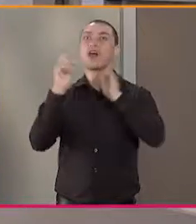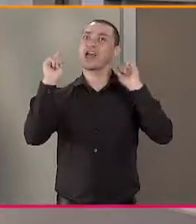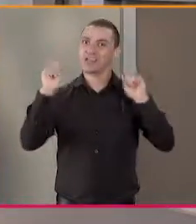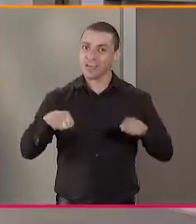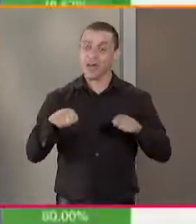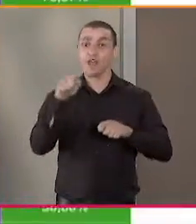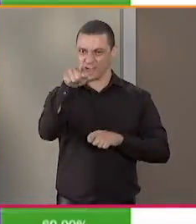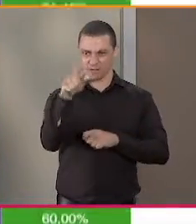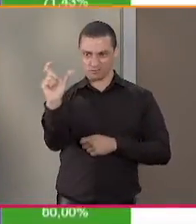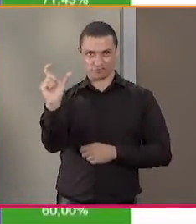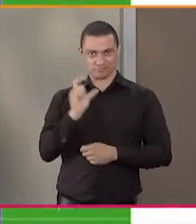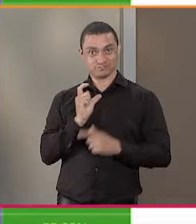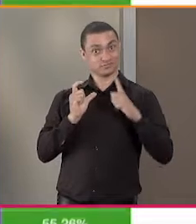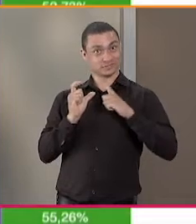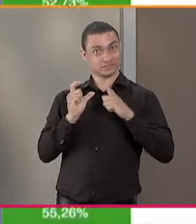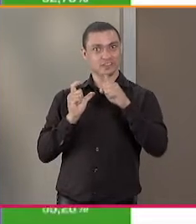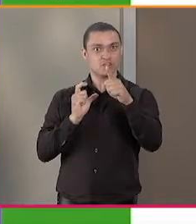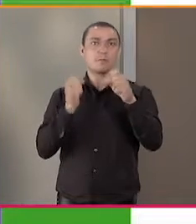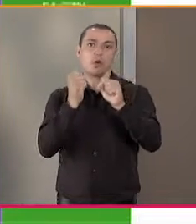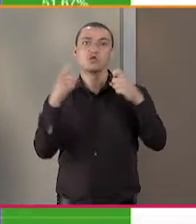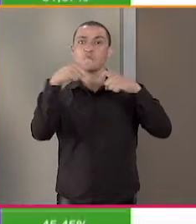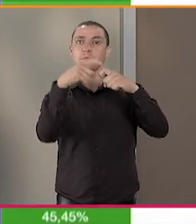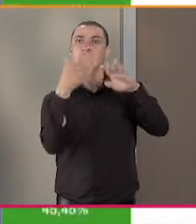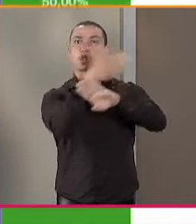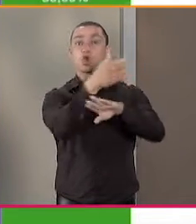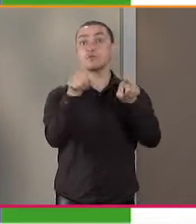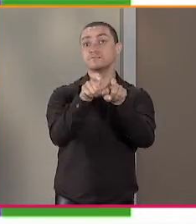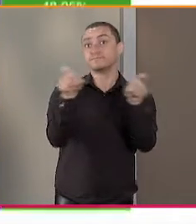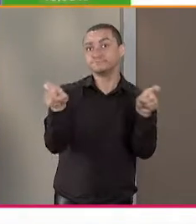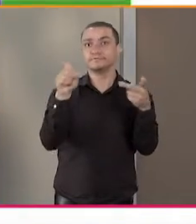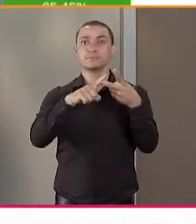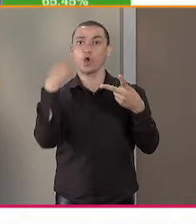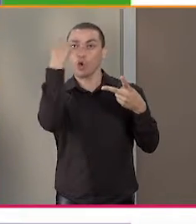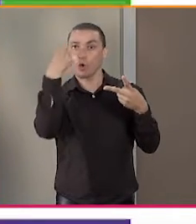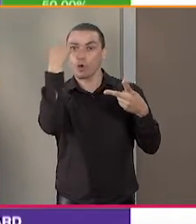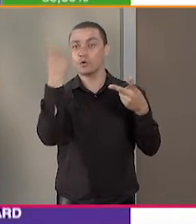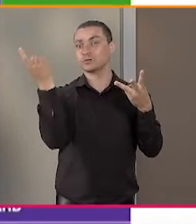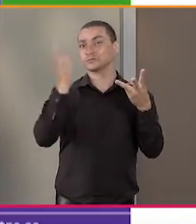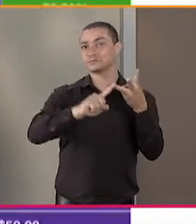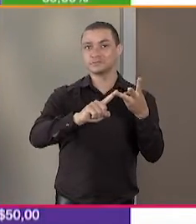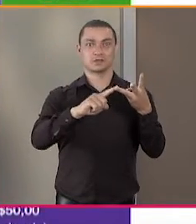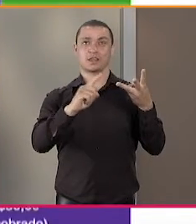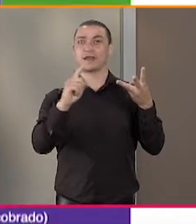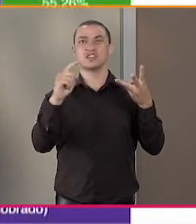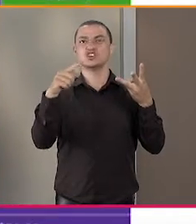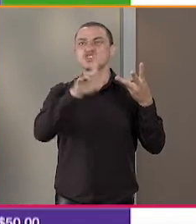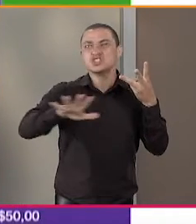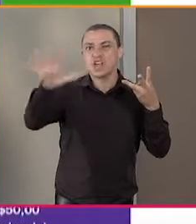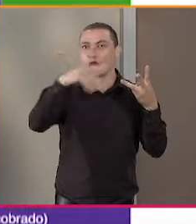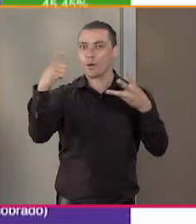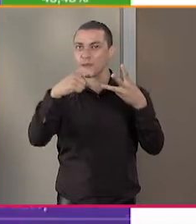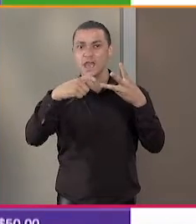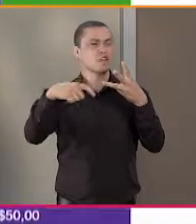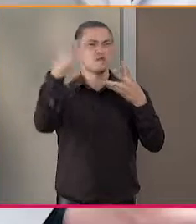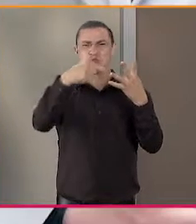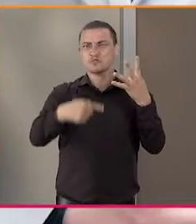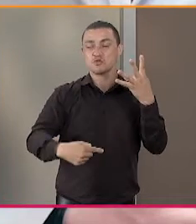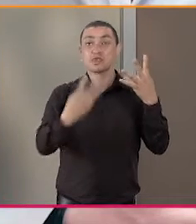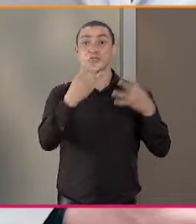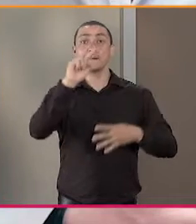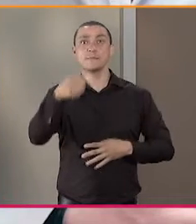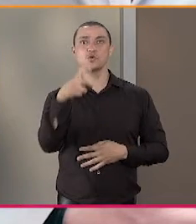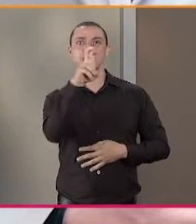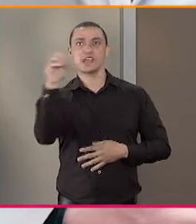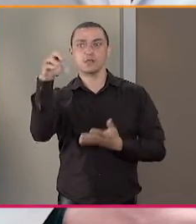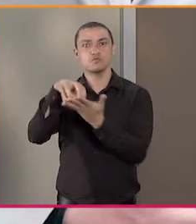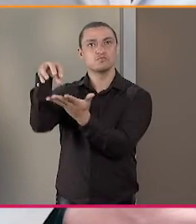de saúde. Com ele você vai poder fazer a sua consulta no ginecologista, no oftalmologista, no clínico geral. São mais de 3